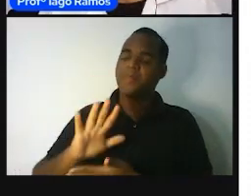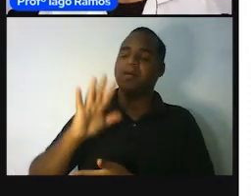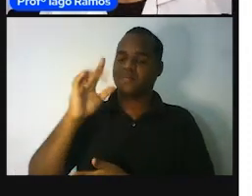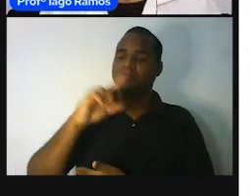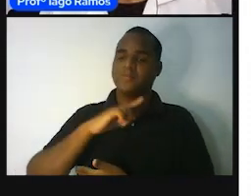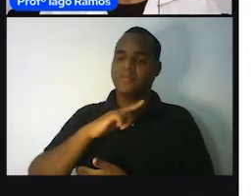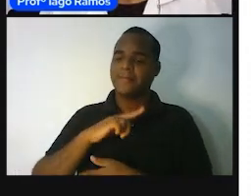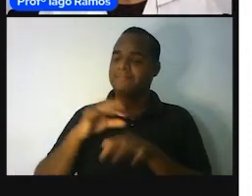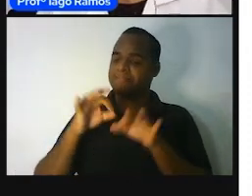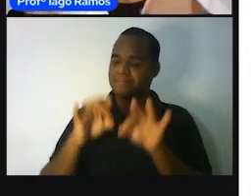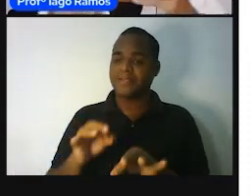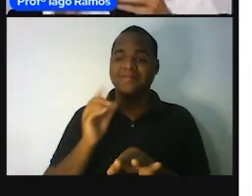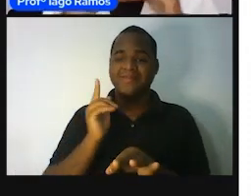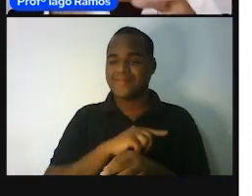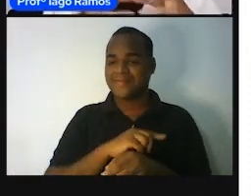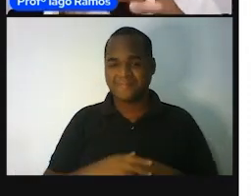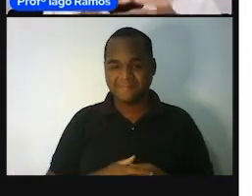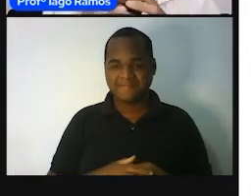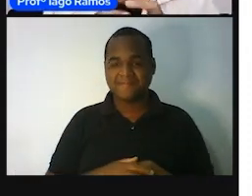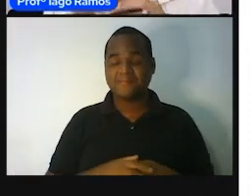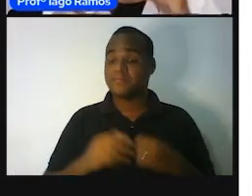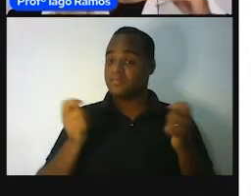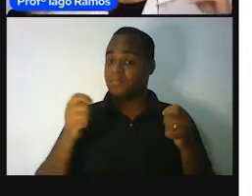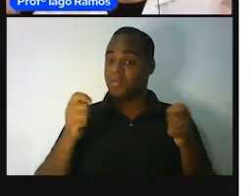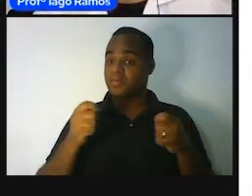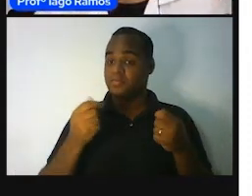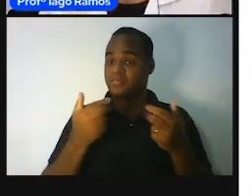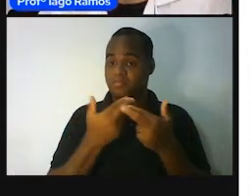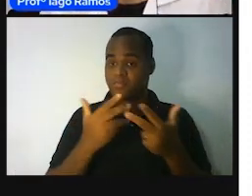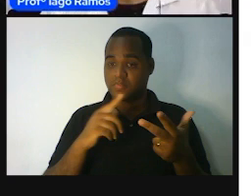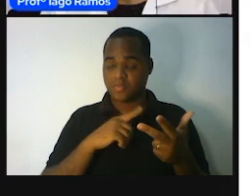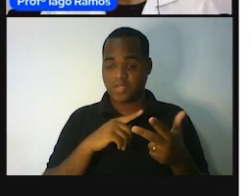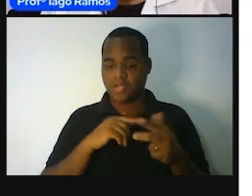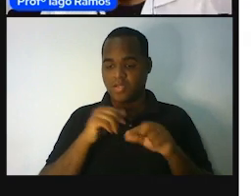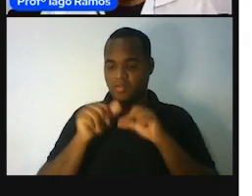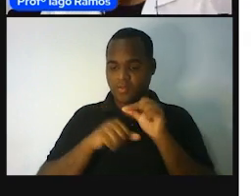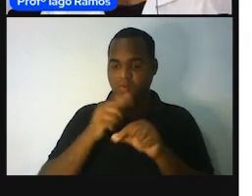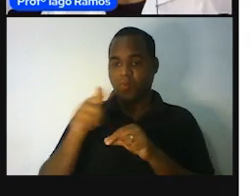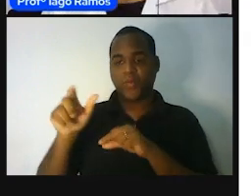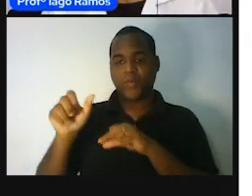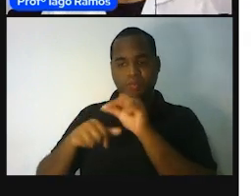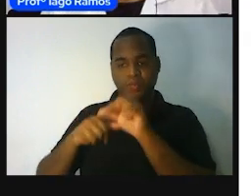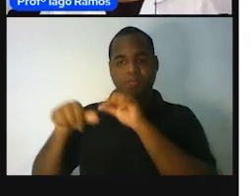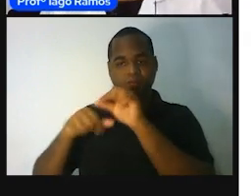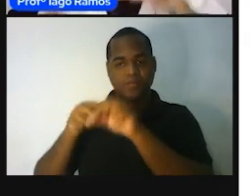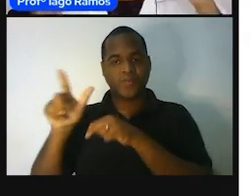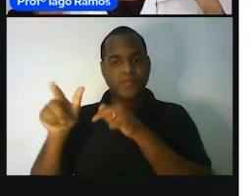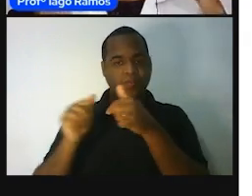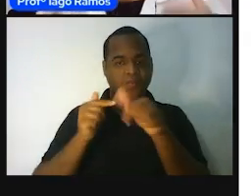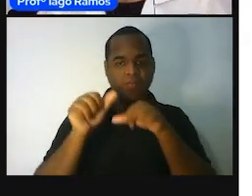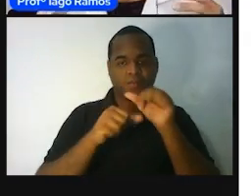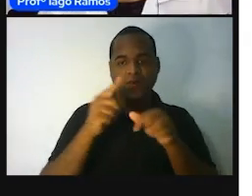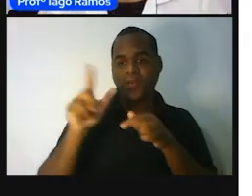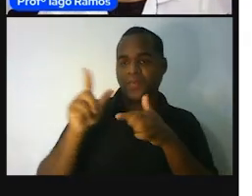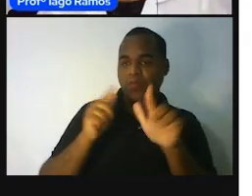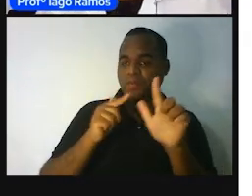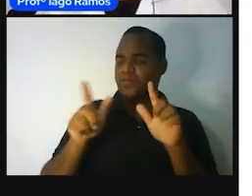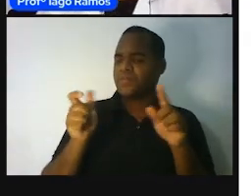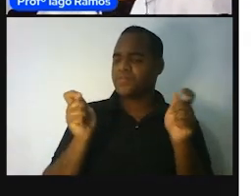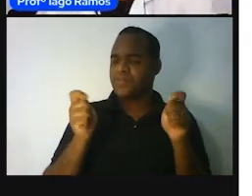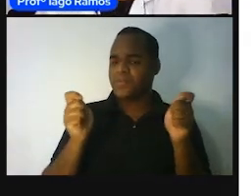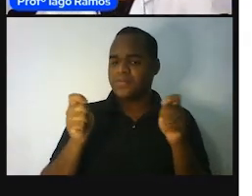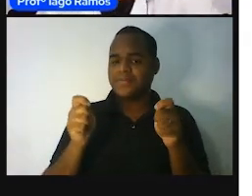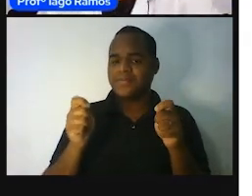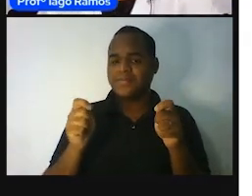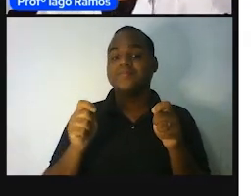que vai ser medida, pode ser, essa forma que vai medida, pode ser transformada em outras, né? Mas que elas podem sim